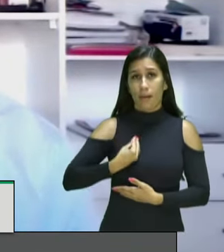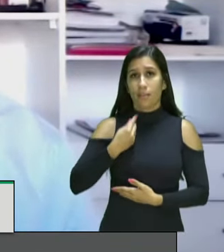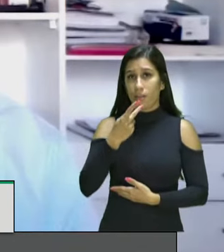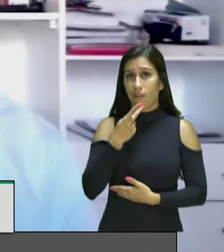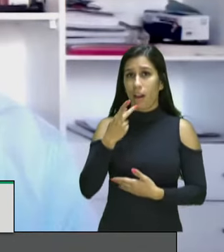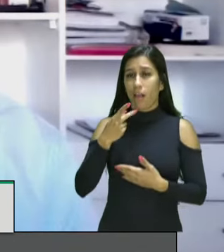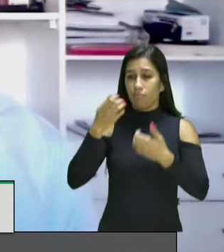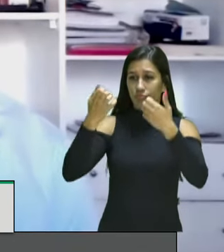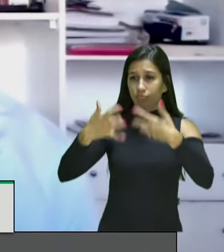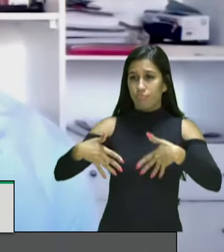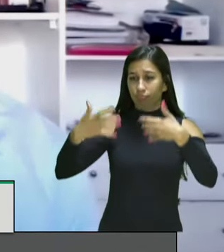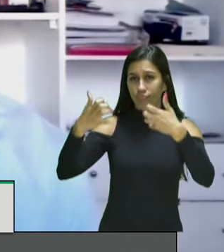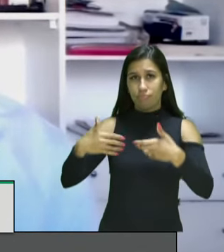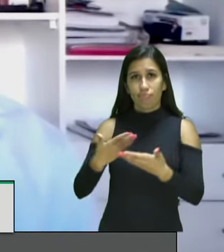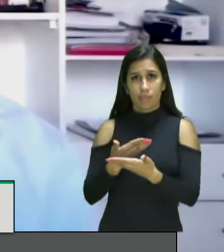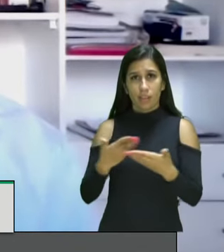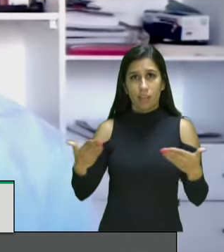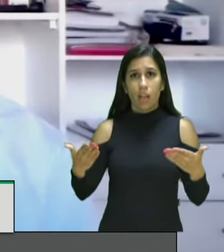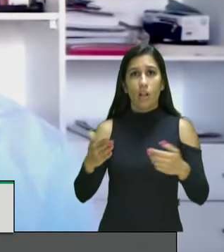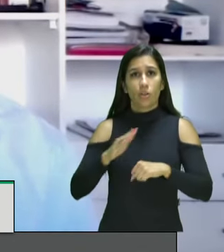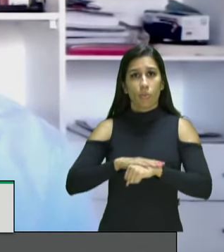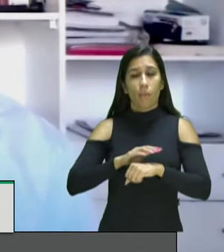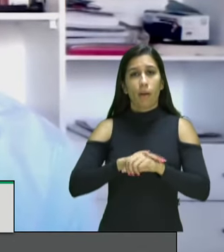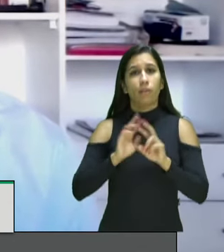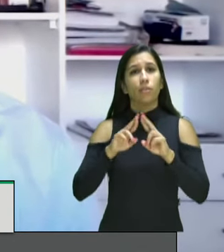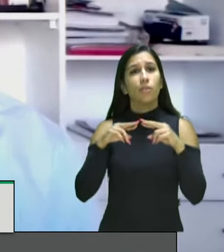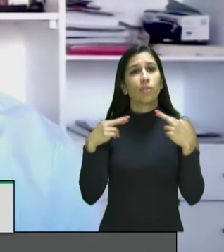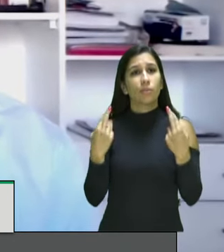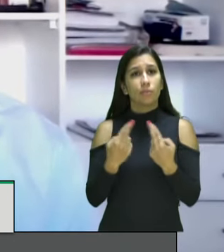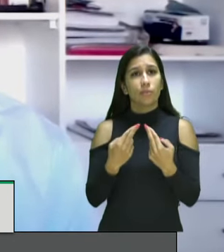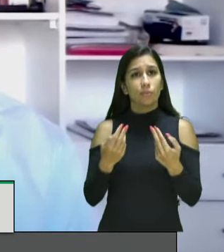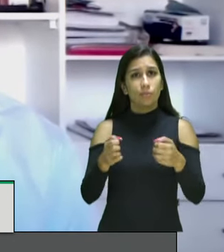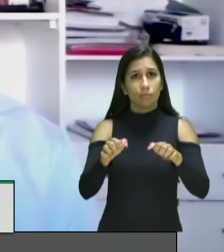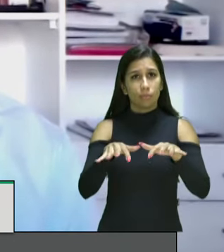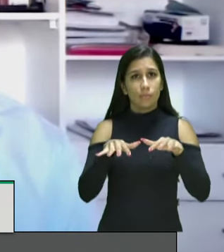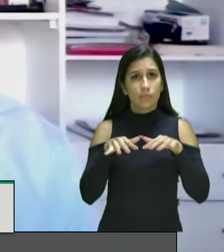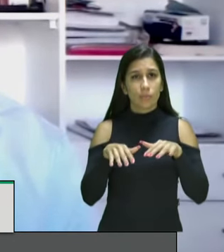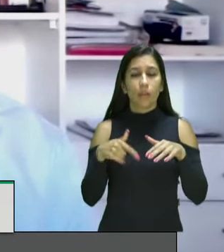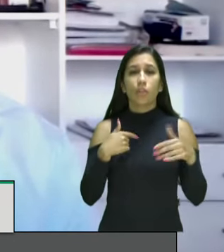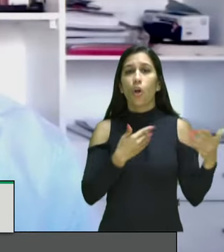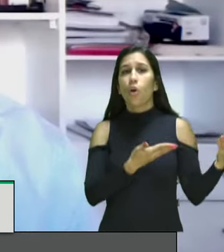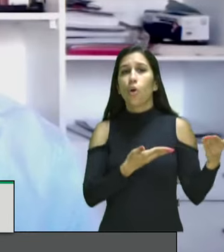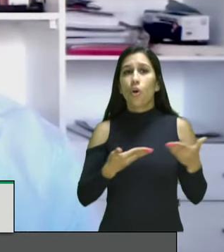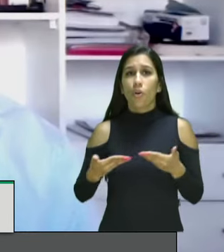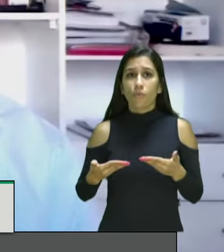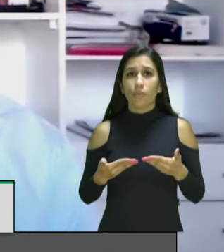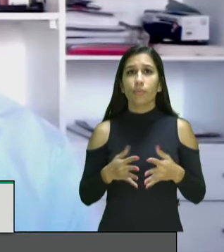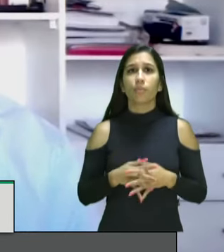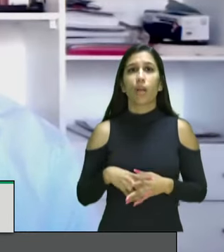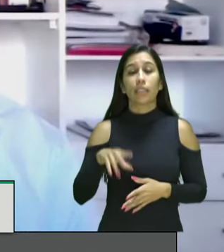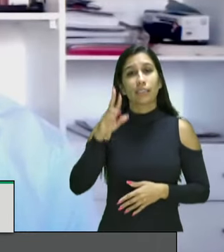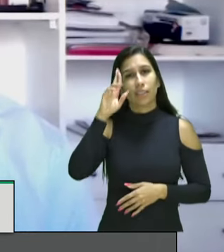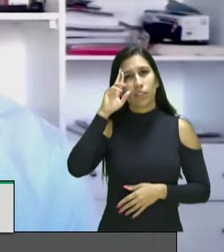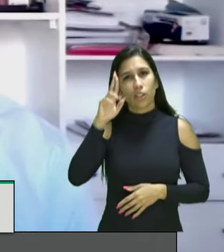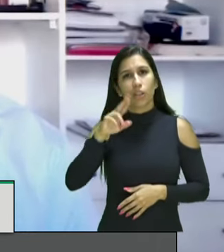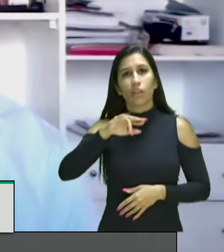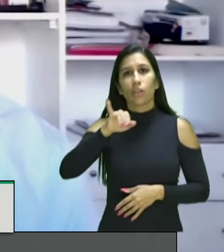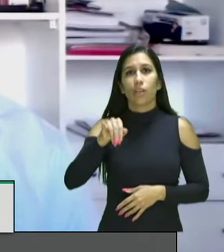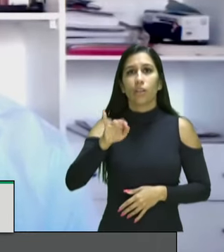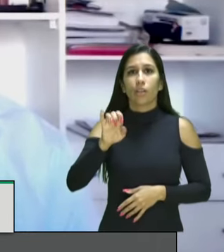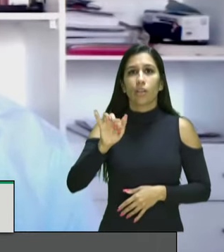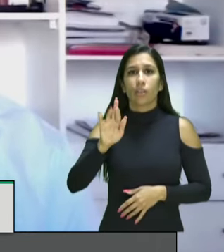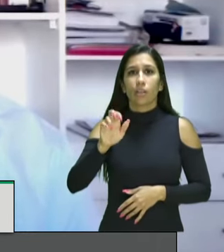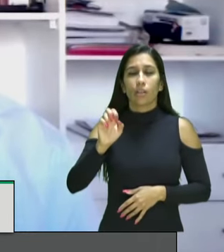colaboração aqui na nossa audiência pública queria então convidar para fazer o uso da palavra o senhor Jefferson